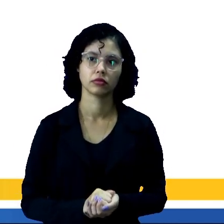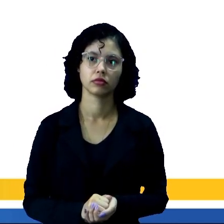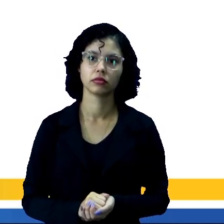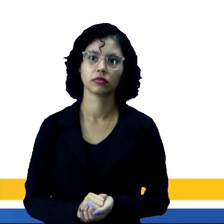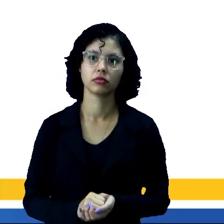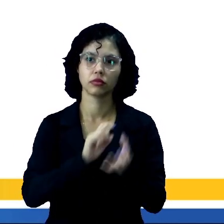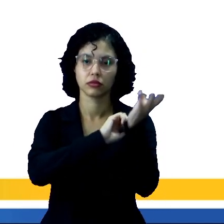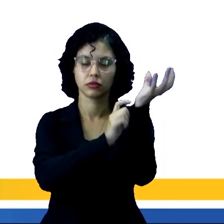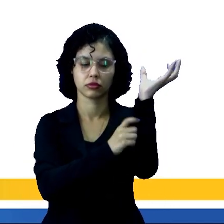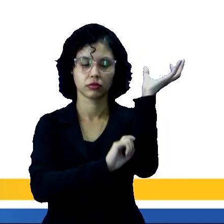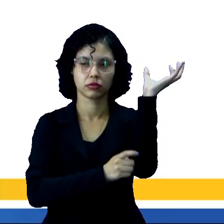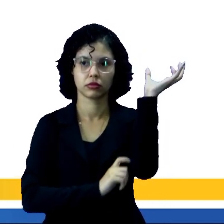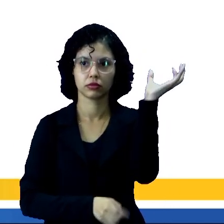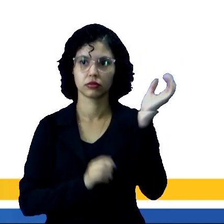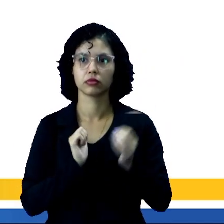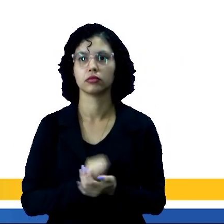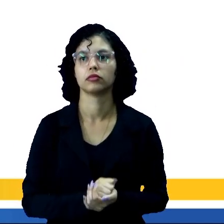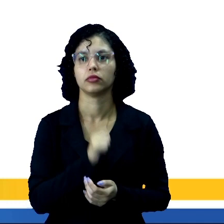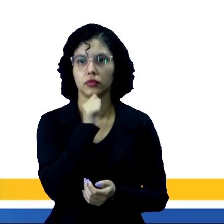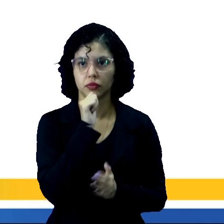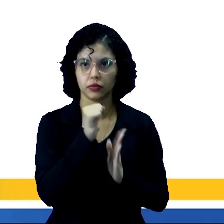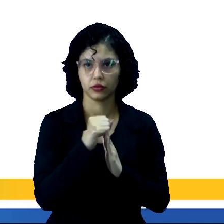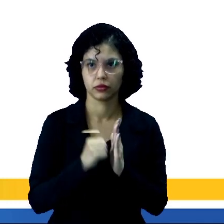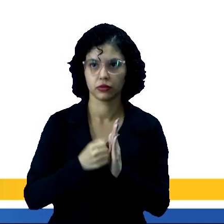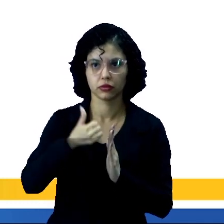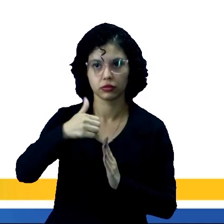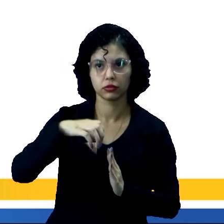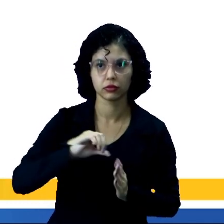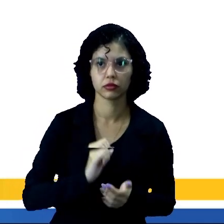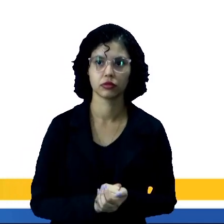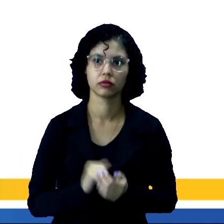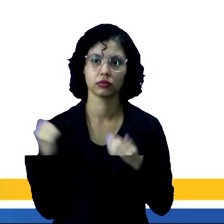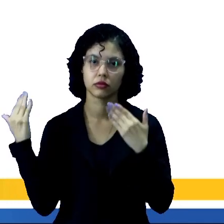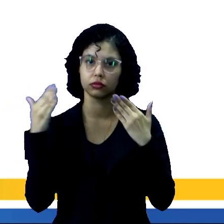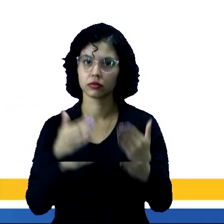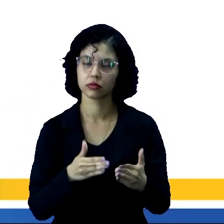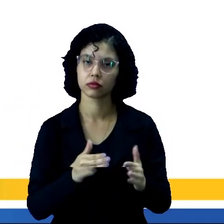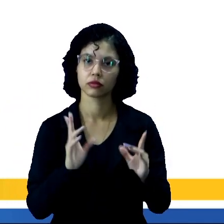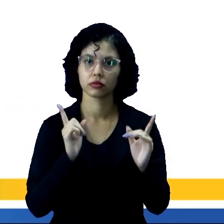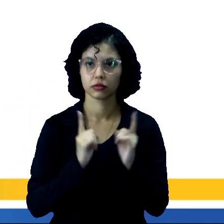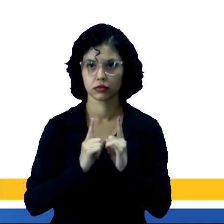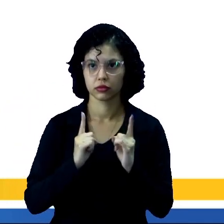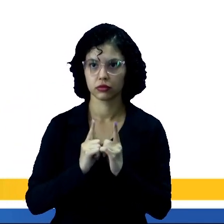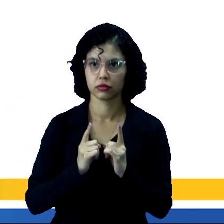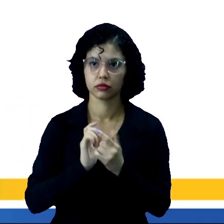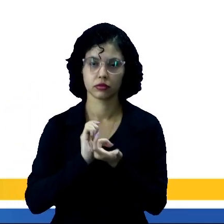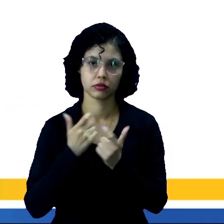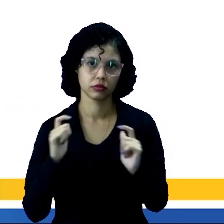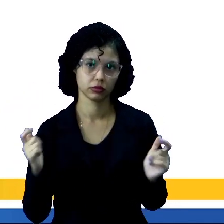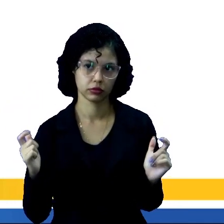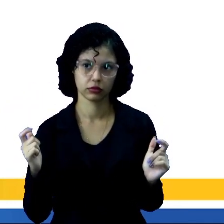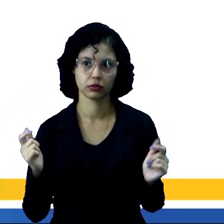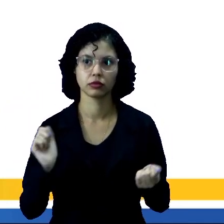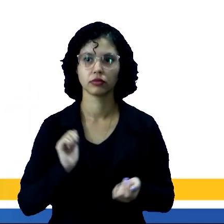amazônica no final do século XIX com o objetivo de atender uma crescente